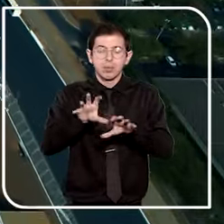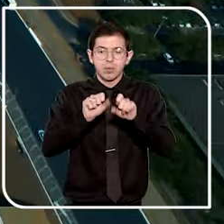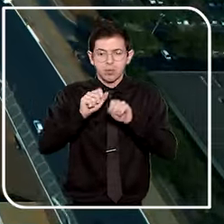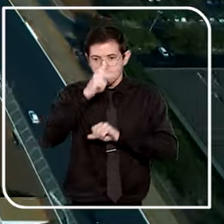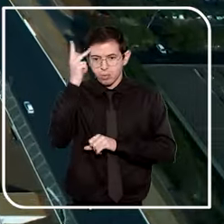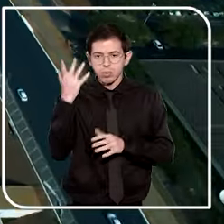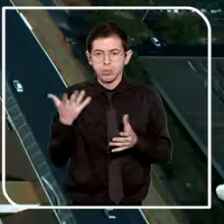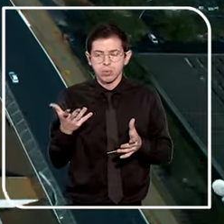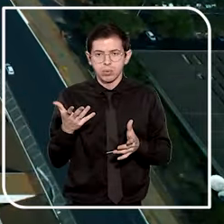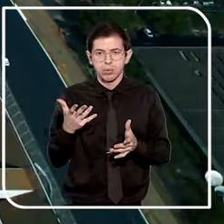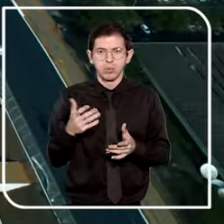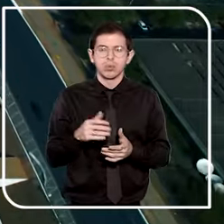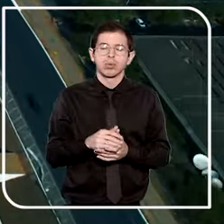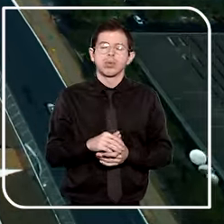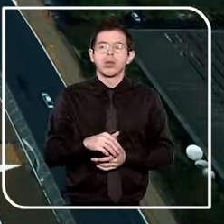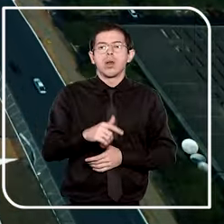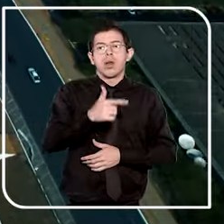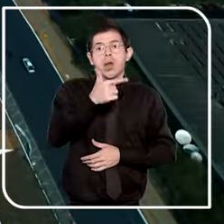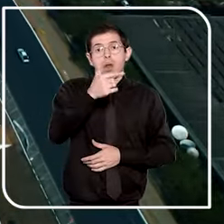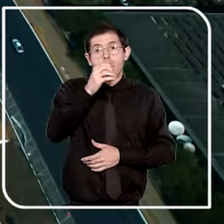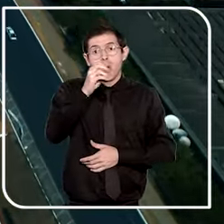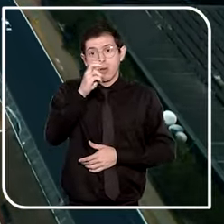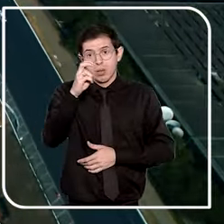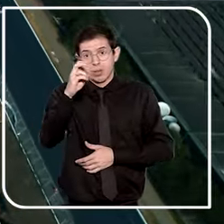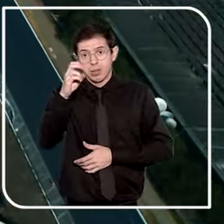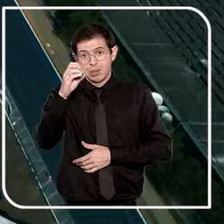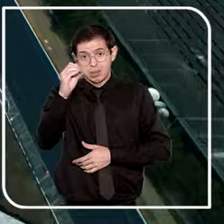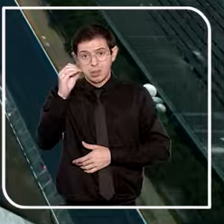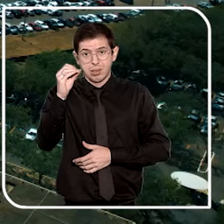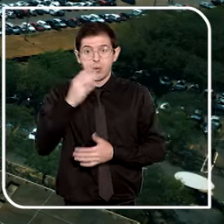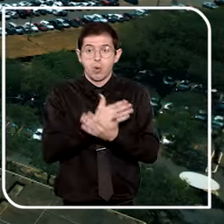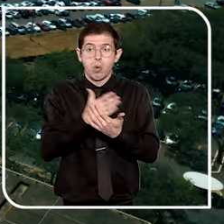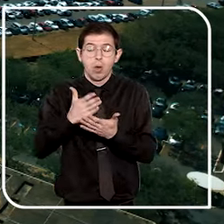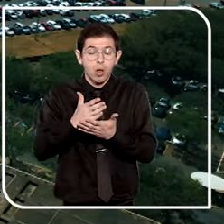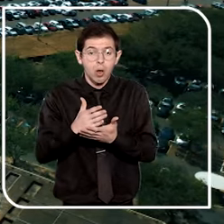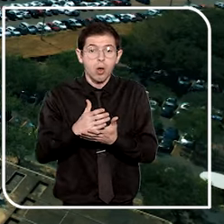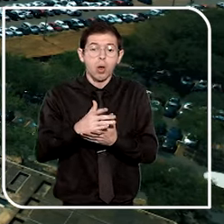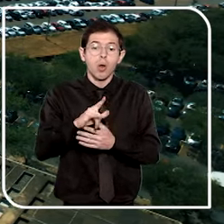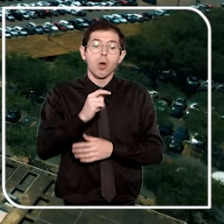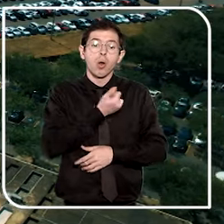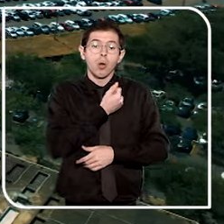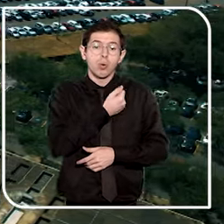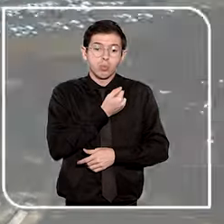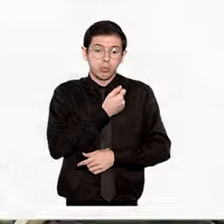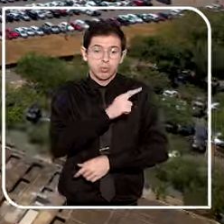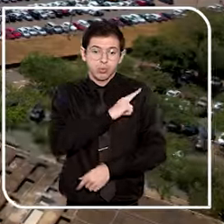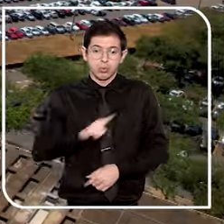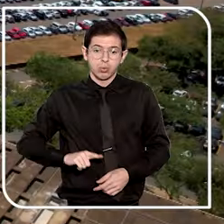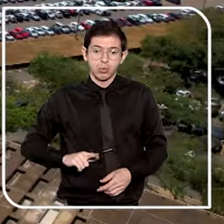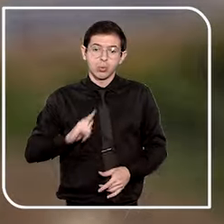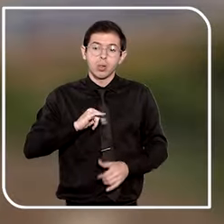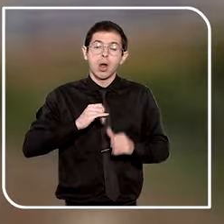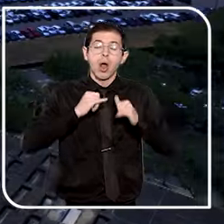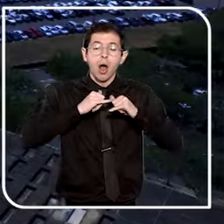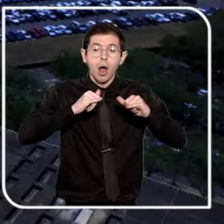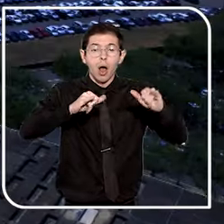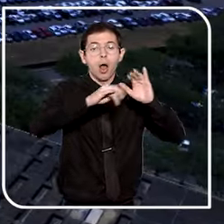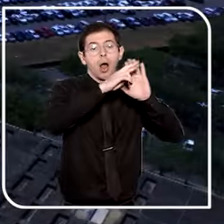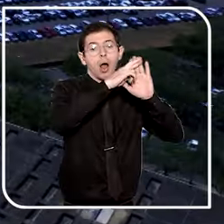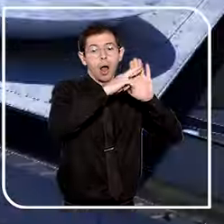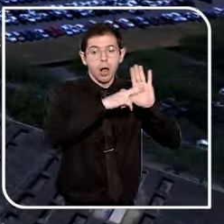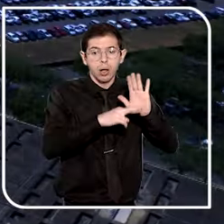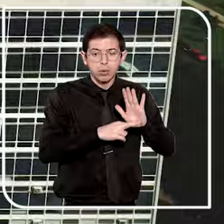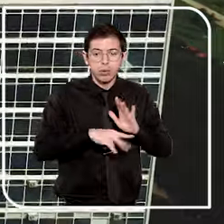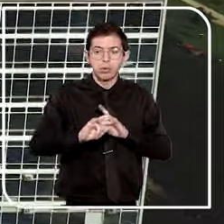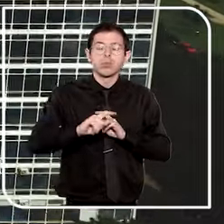Desde 2005, o governo brasileiro contabiliza números e publica relatórios sobre o tráfico interno e internacional